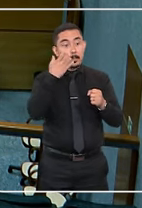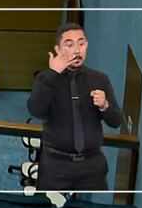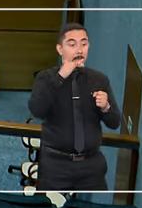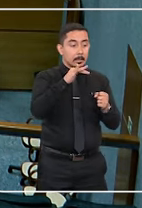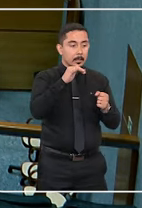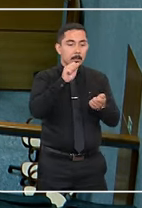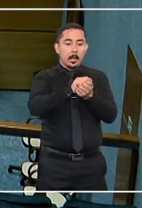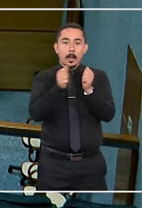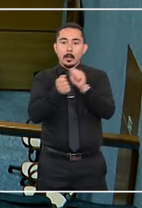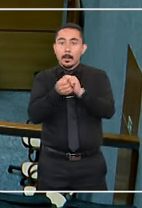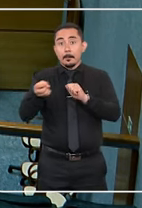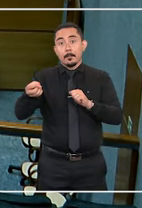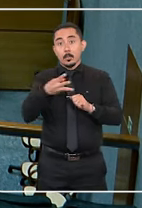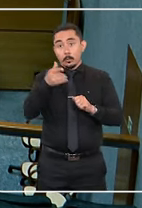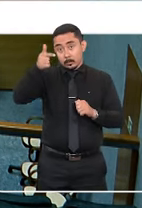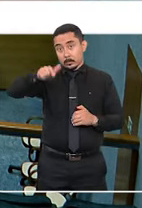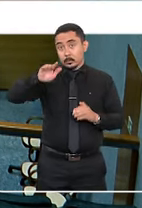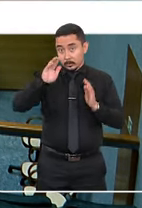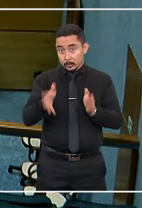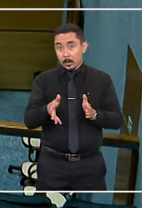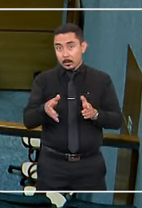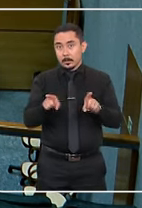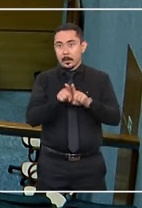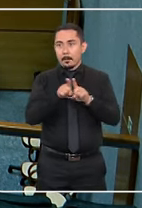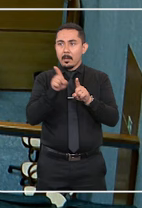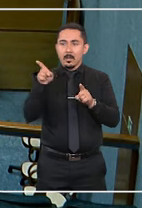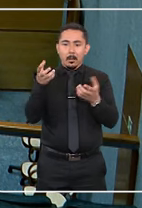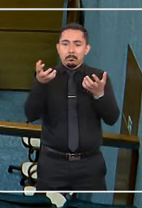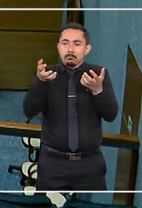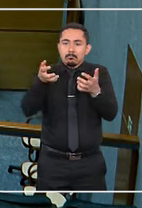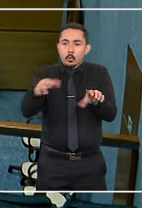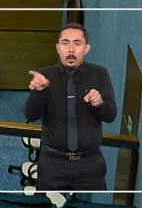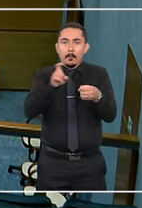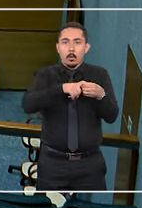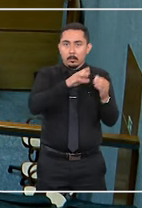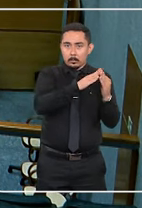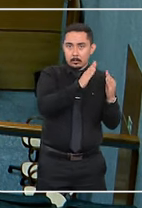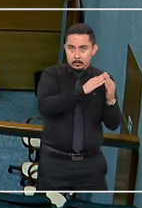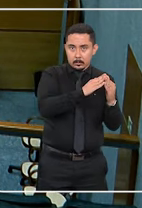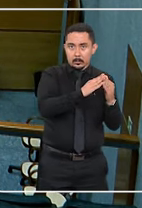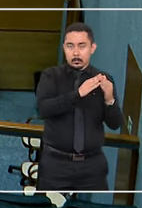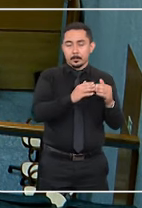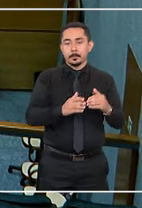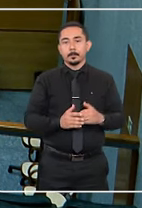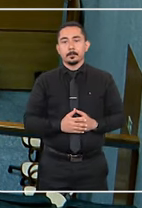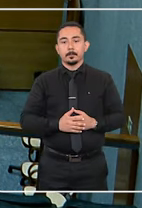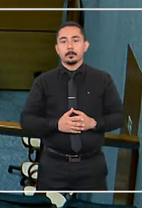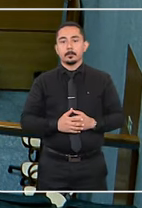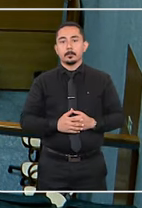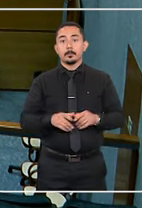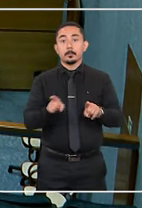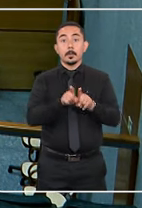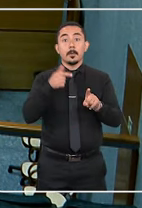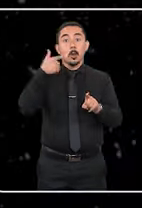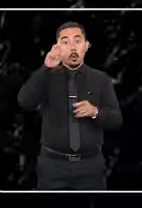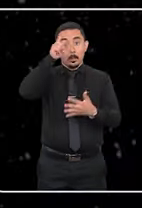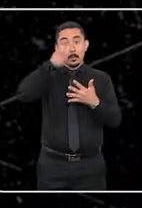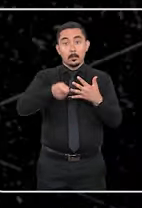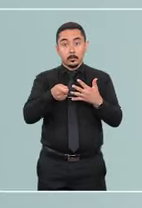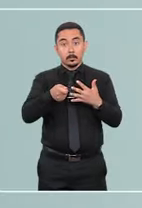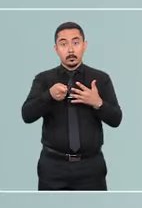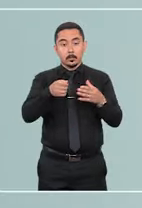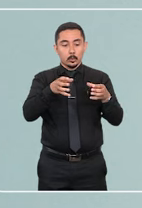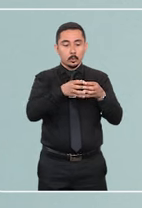ser indeferido se o menor estiver adaptado ao novo meio e manifestar desejo de não regressar ao domicílio no estrangeiro.